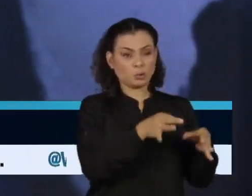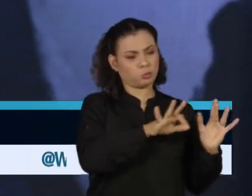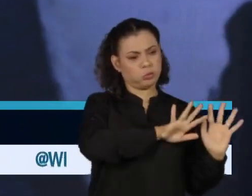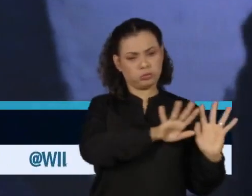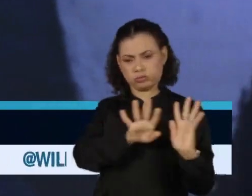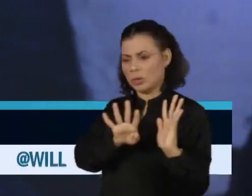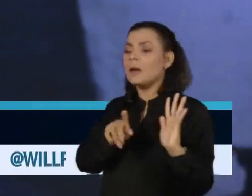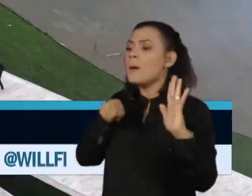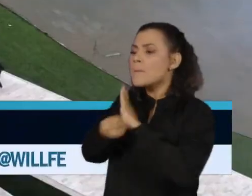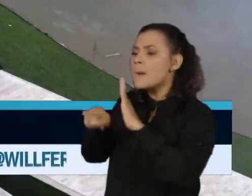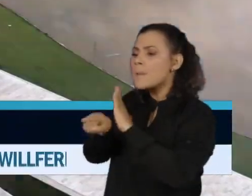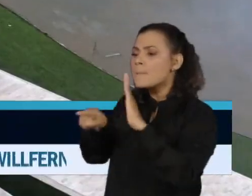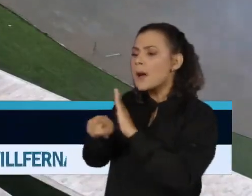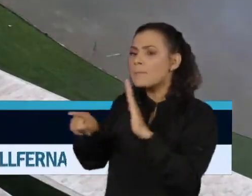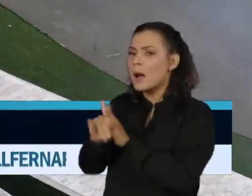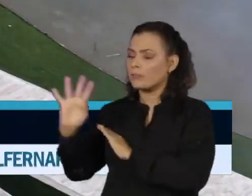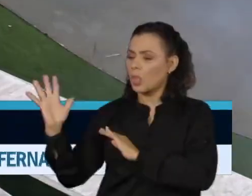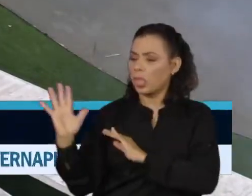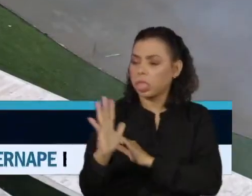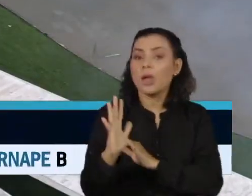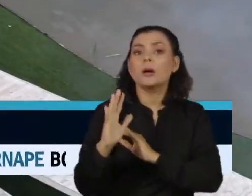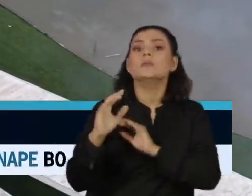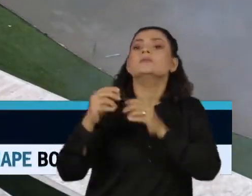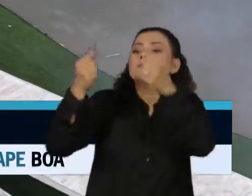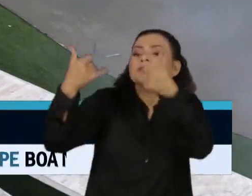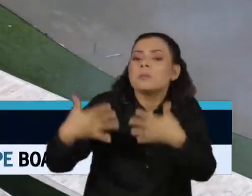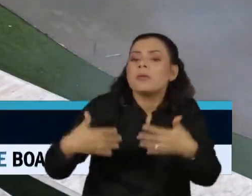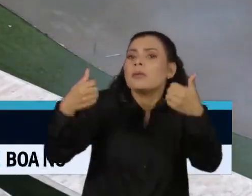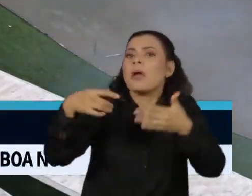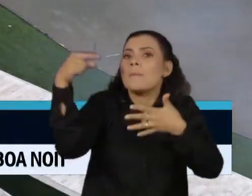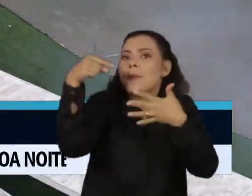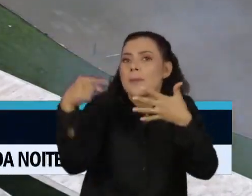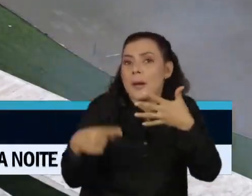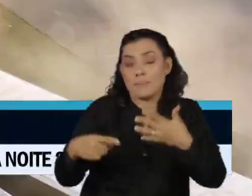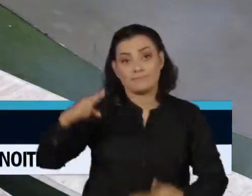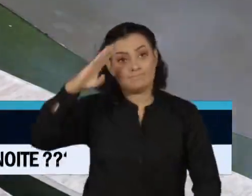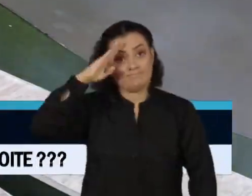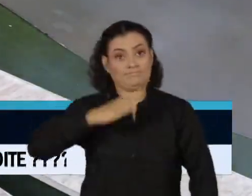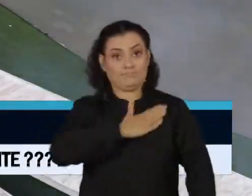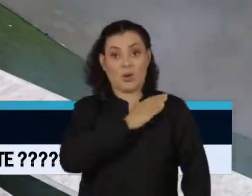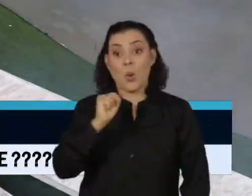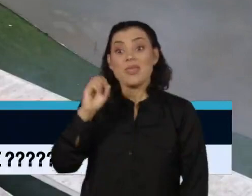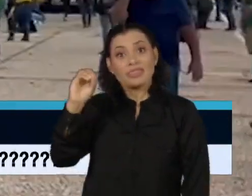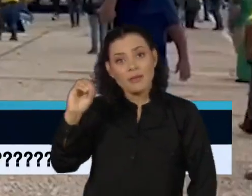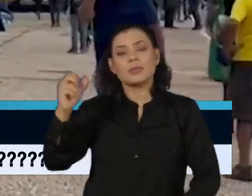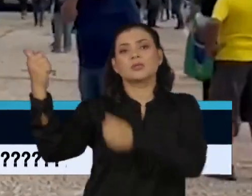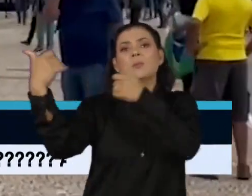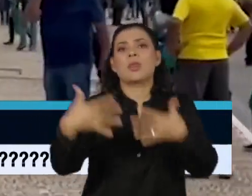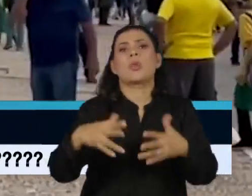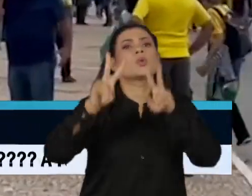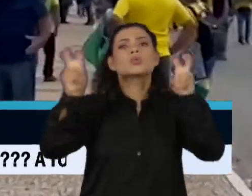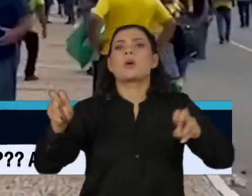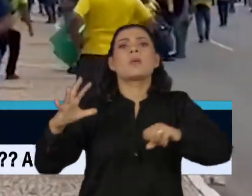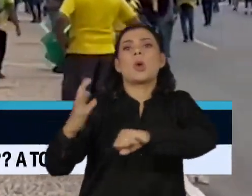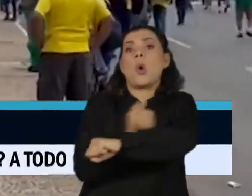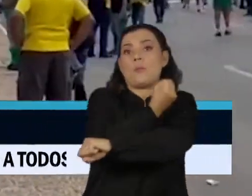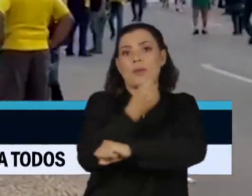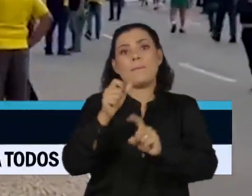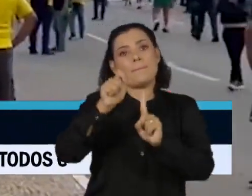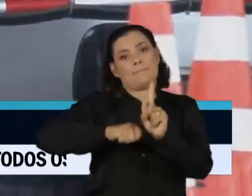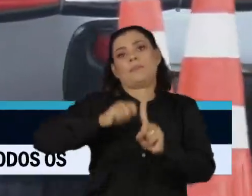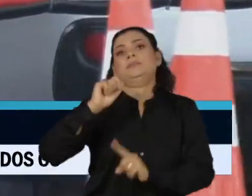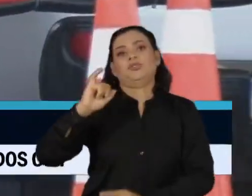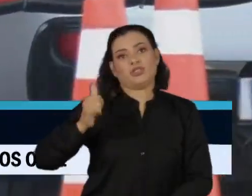sedes dos três poderes. 81 militares do Exército falaram sobre os atos golpistas em 8 de